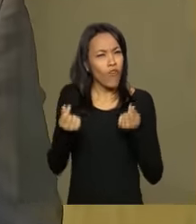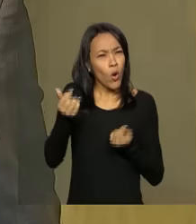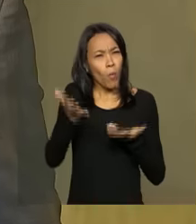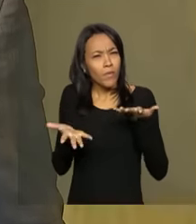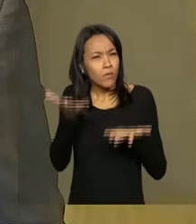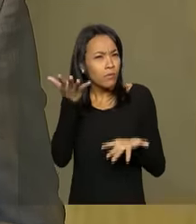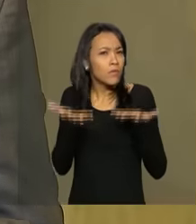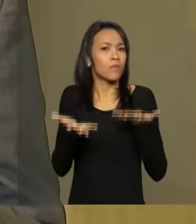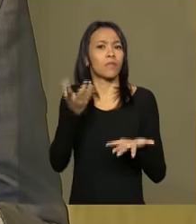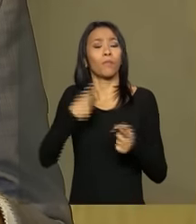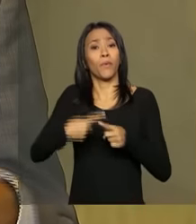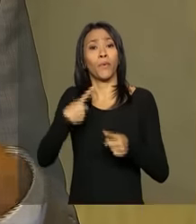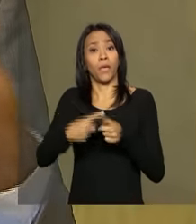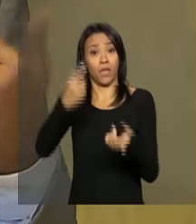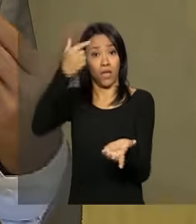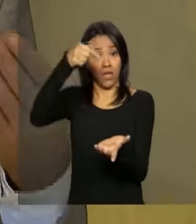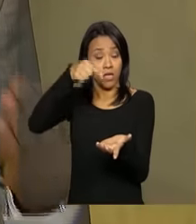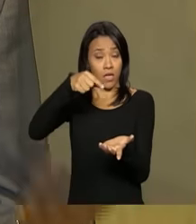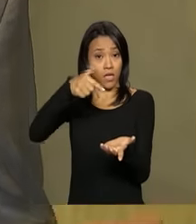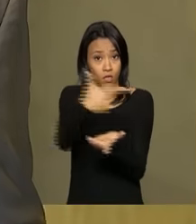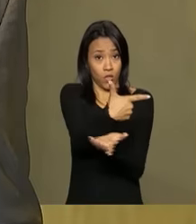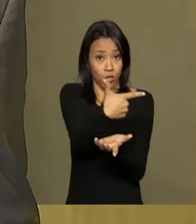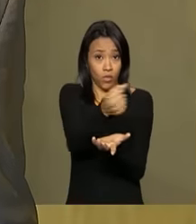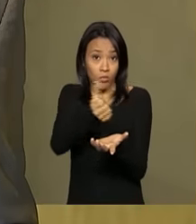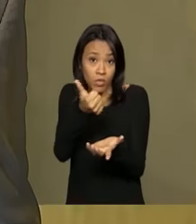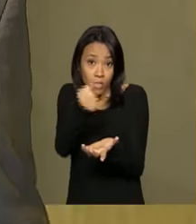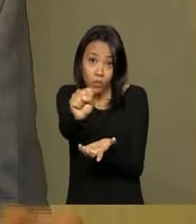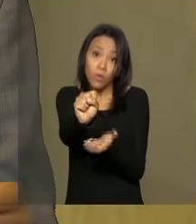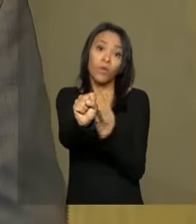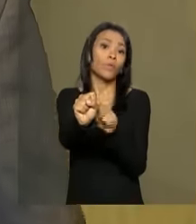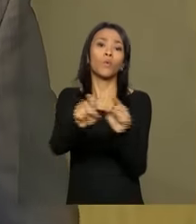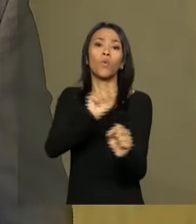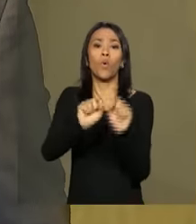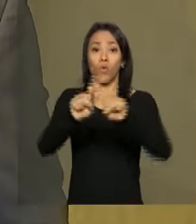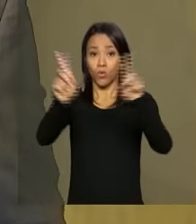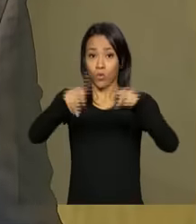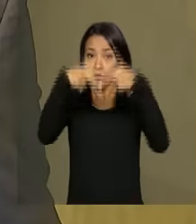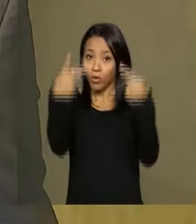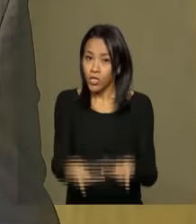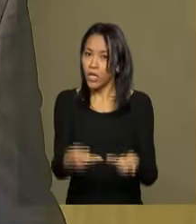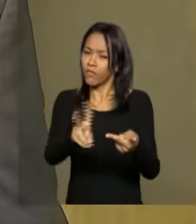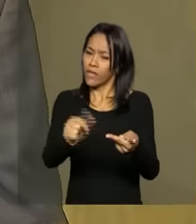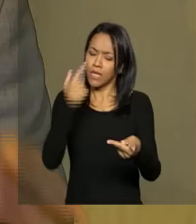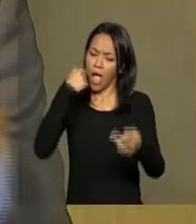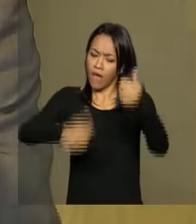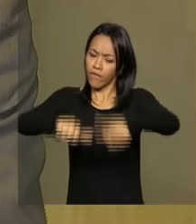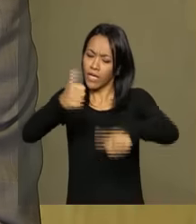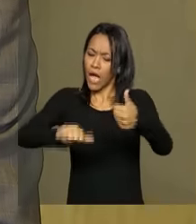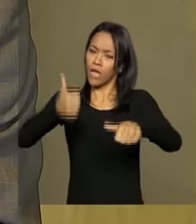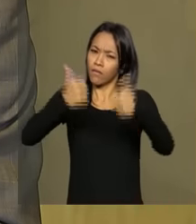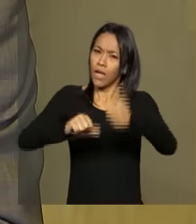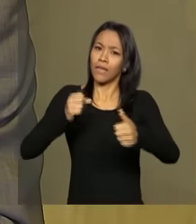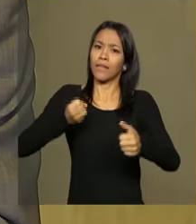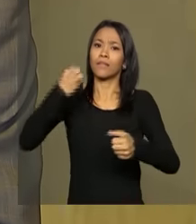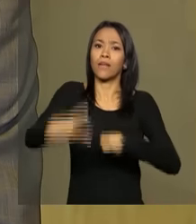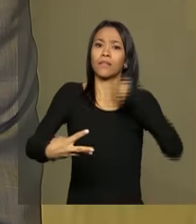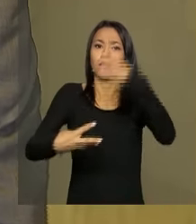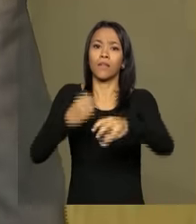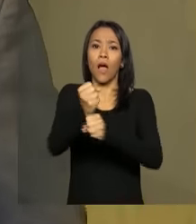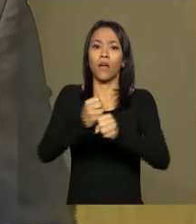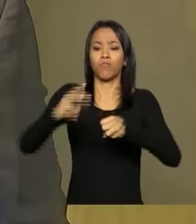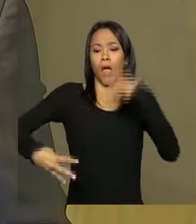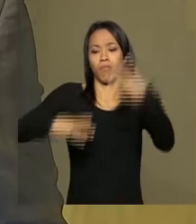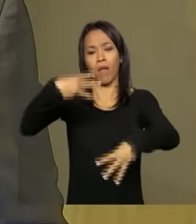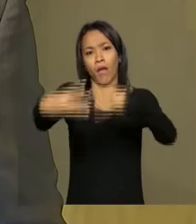de referência, porque a partir de 2018, os projetos vão ser reavaliados a cada 3 anos. E este